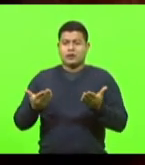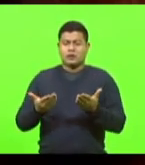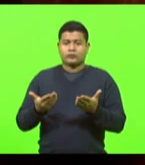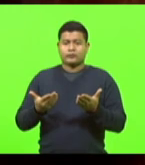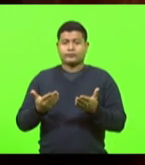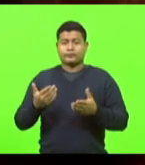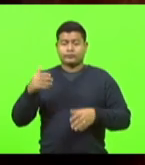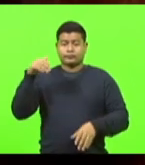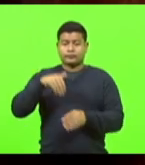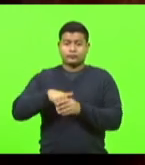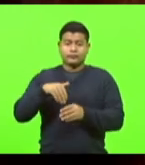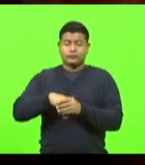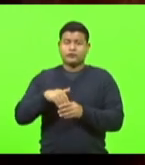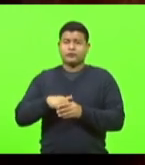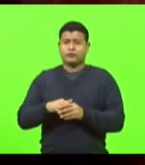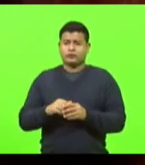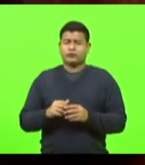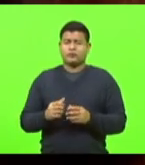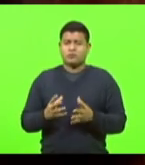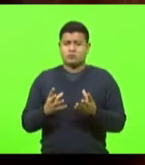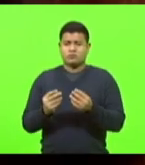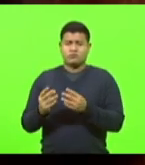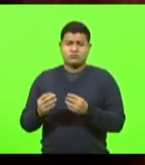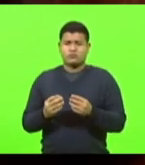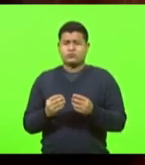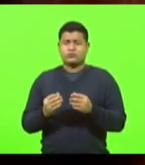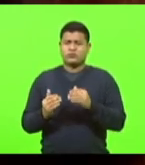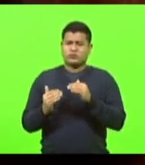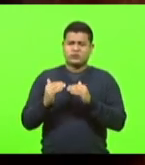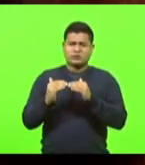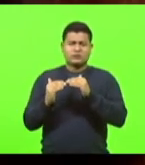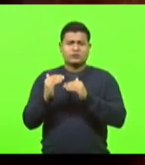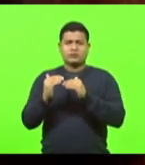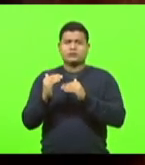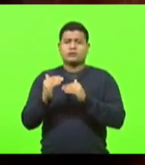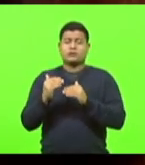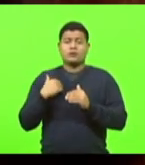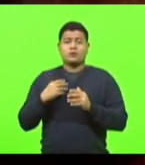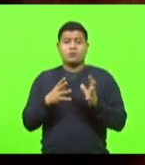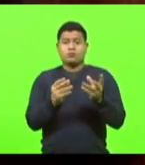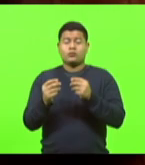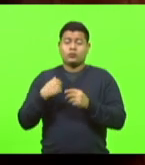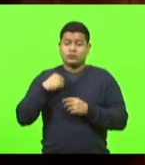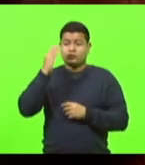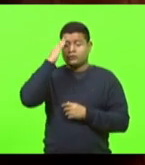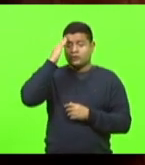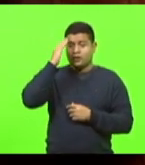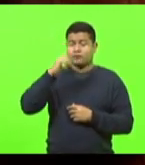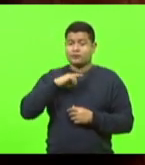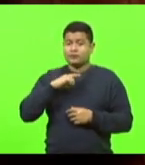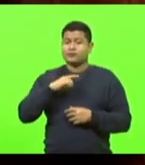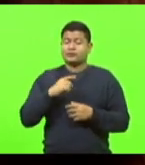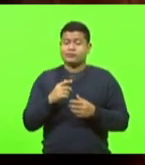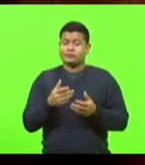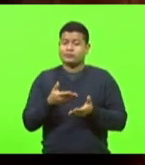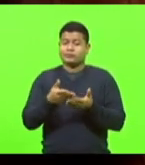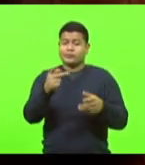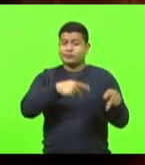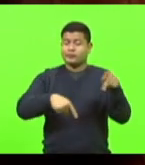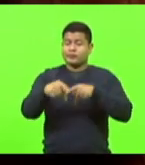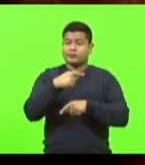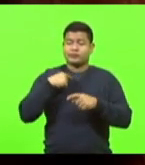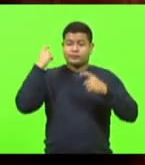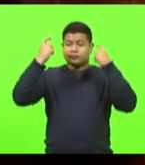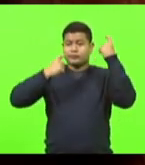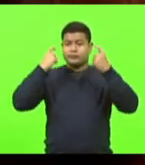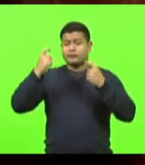certamente vai mexer com a vida de muitas pessoas, e saibam todos, que mexe com as nossas vidas também, foi